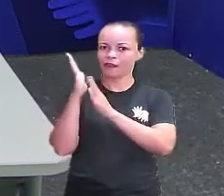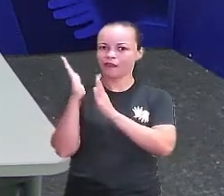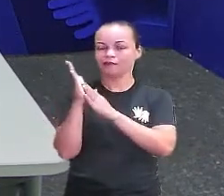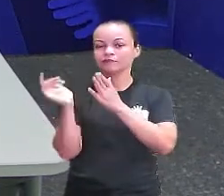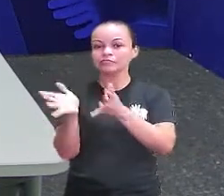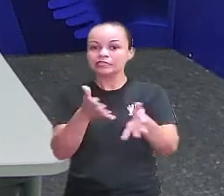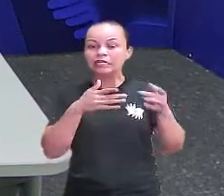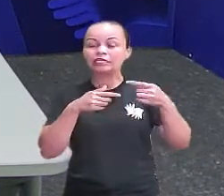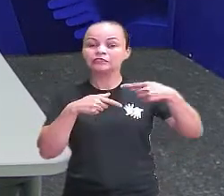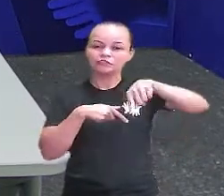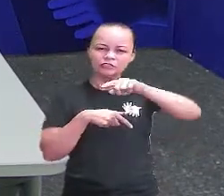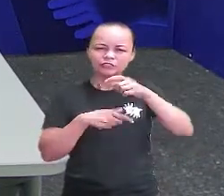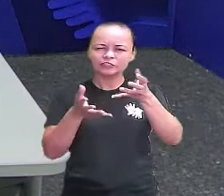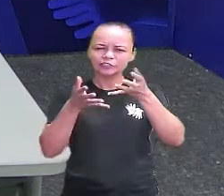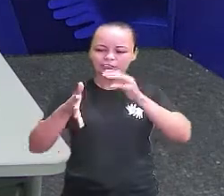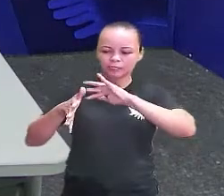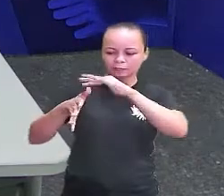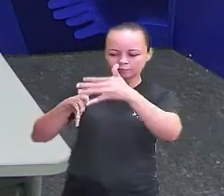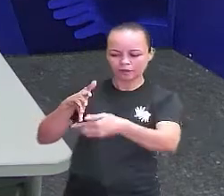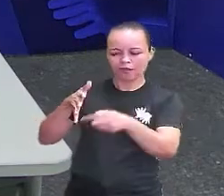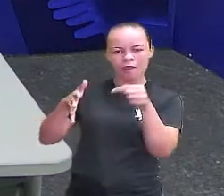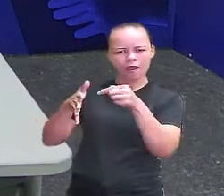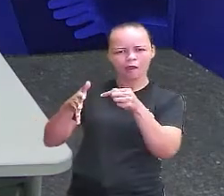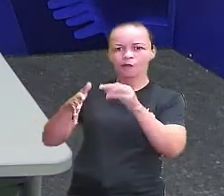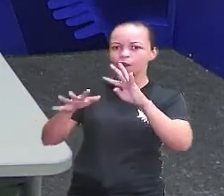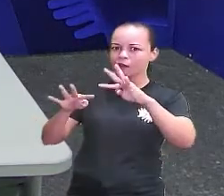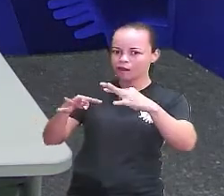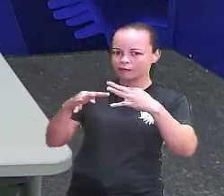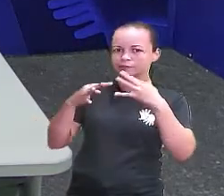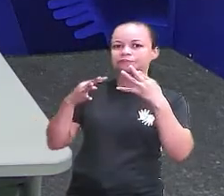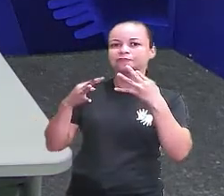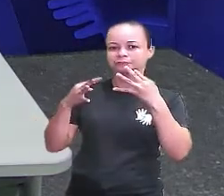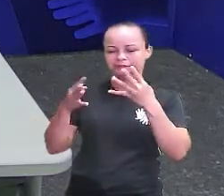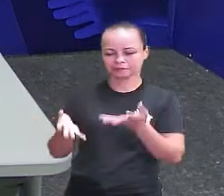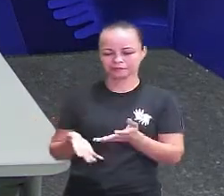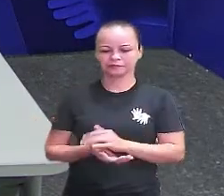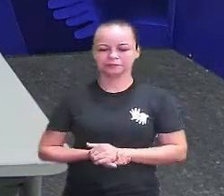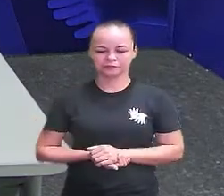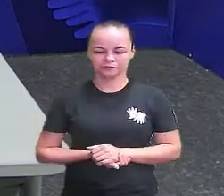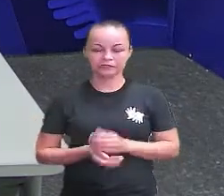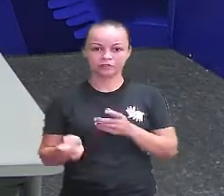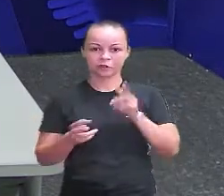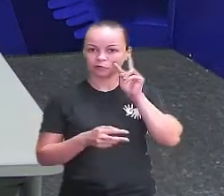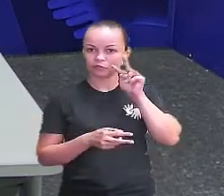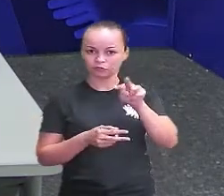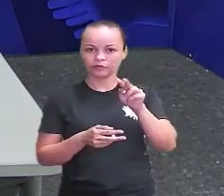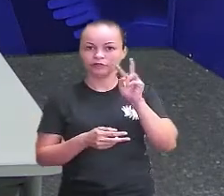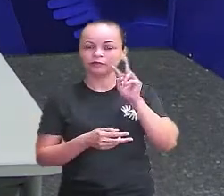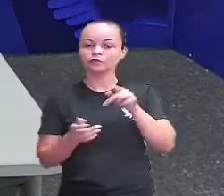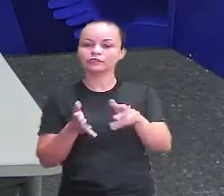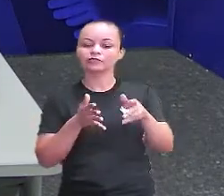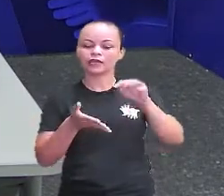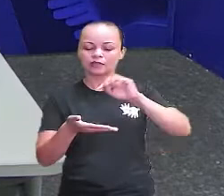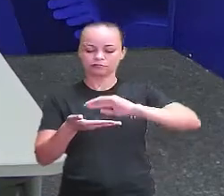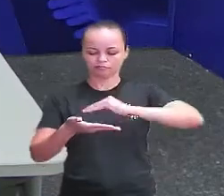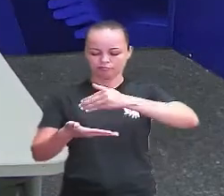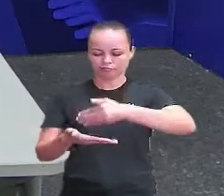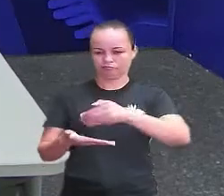Quem quiser ouvir, é só prestar atenção. Vamos ver o que é tem no baú. Vamos lá, Eurico, vamos.